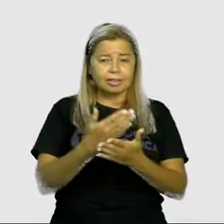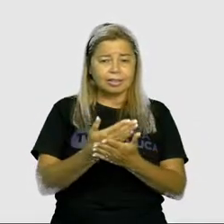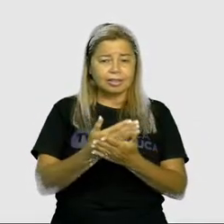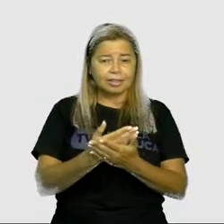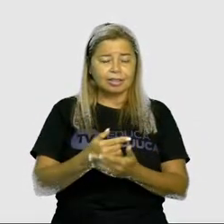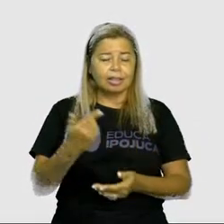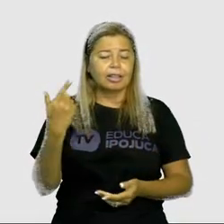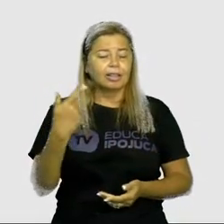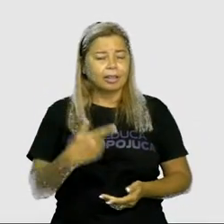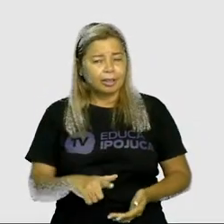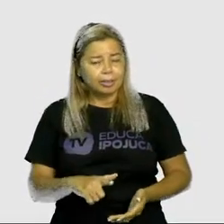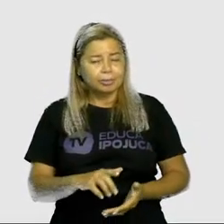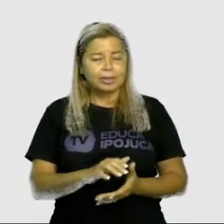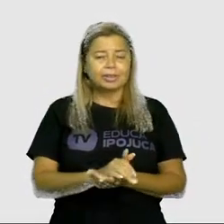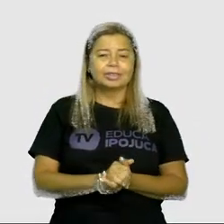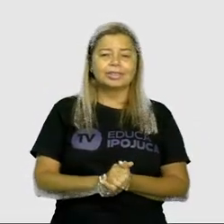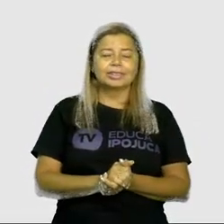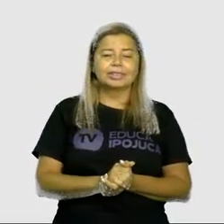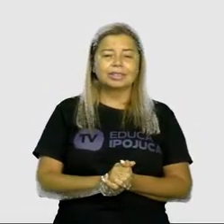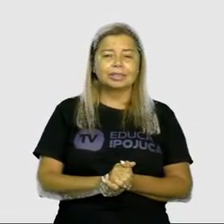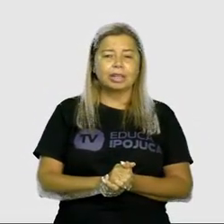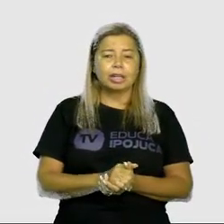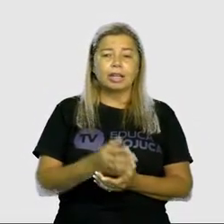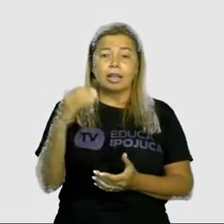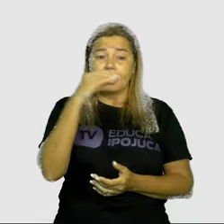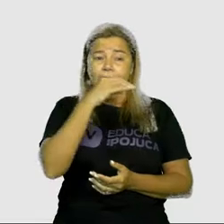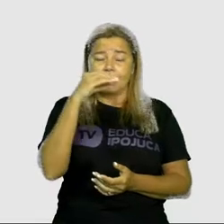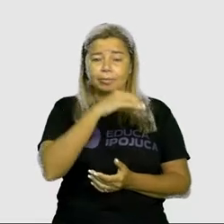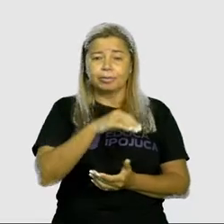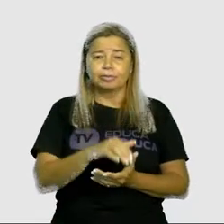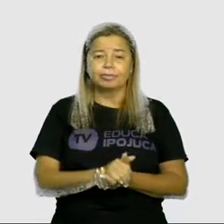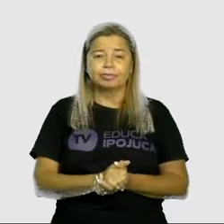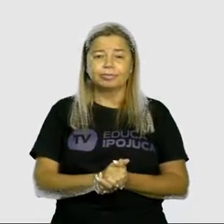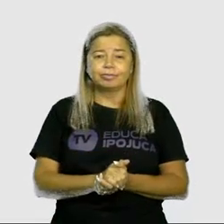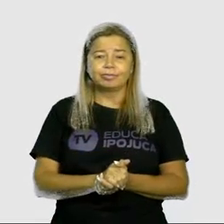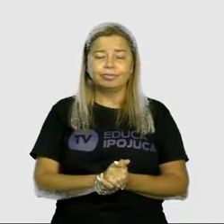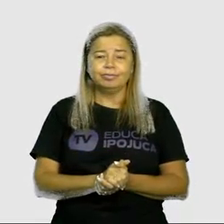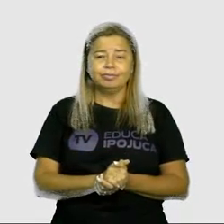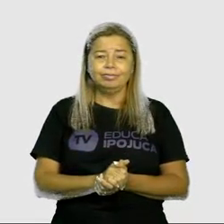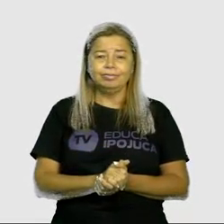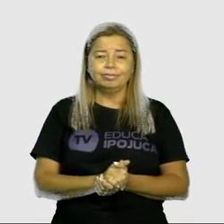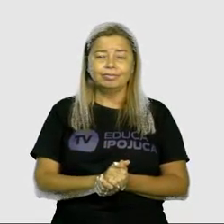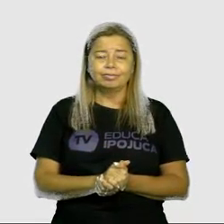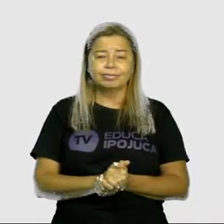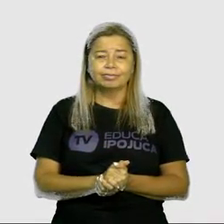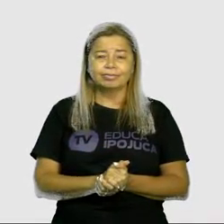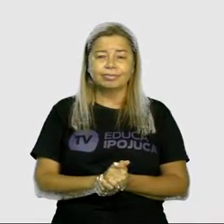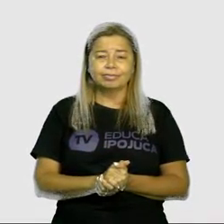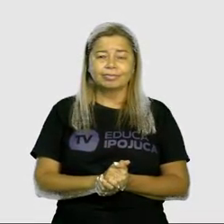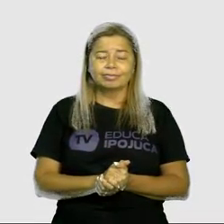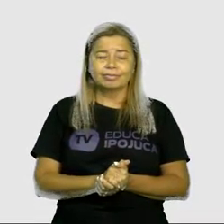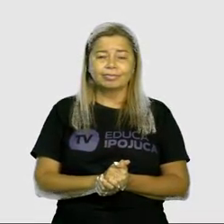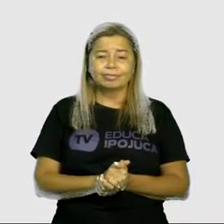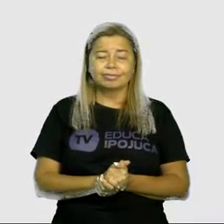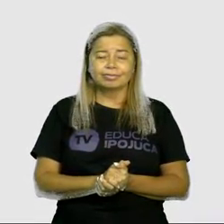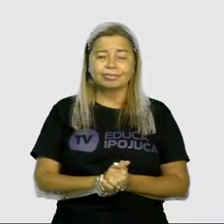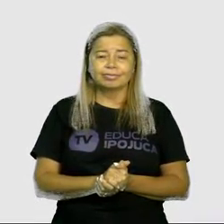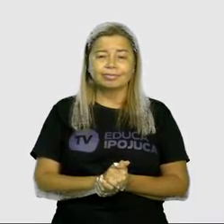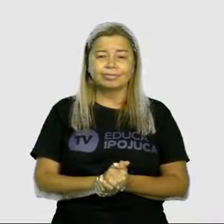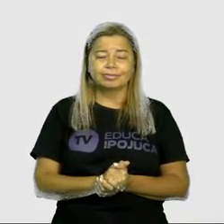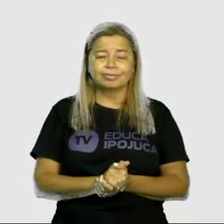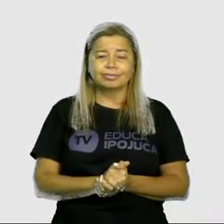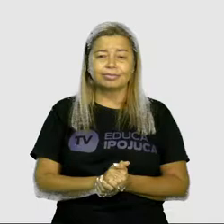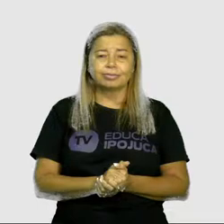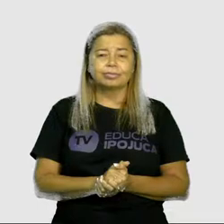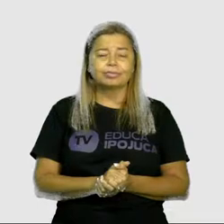repeti-lo novamente. E agora, bem rápido. O doce perguntou para o doce, qual é o doce mais doce? O